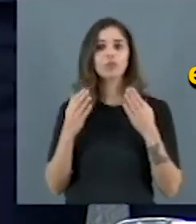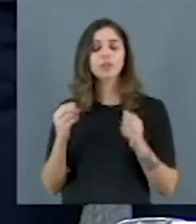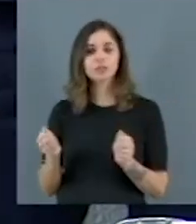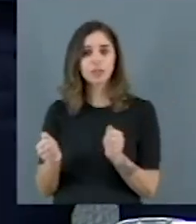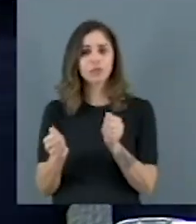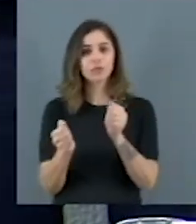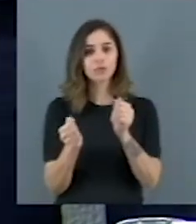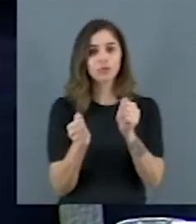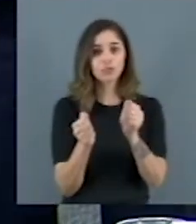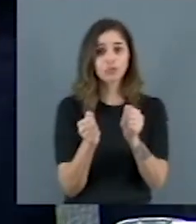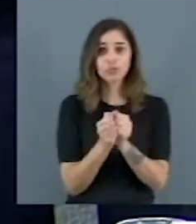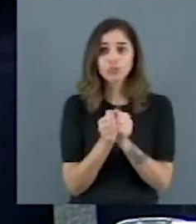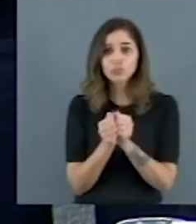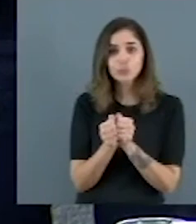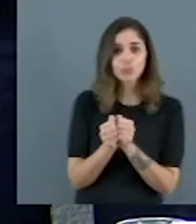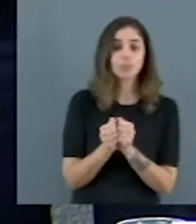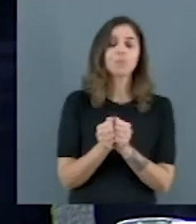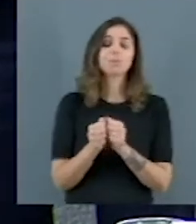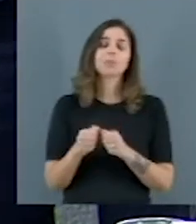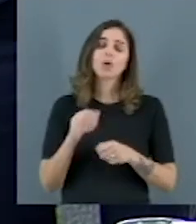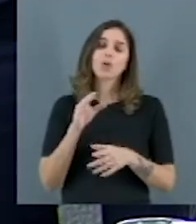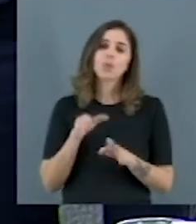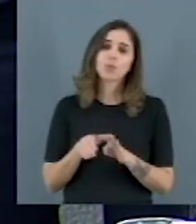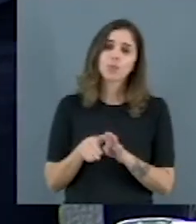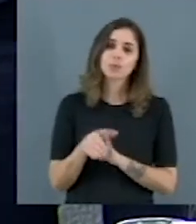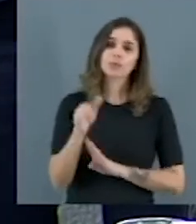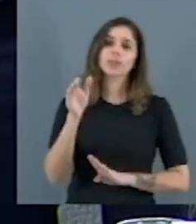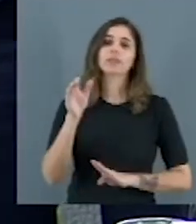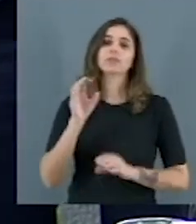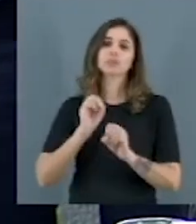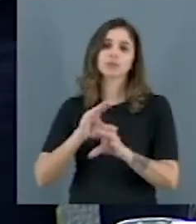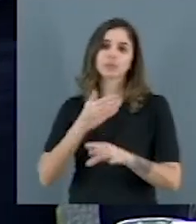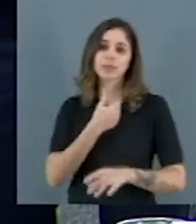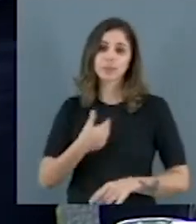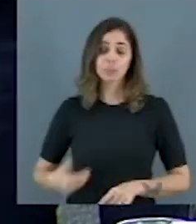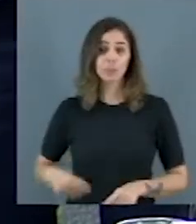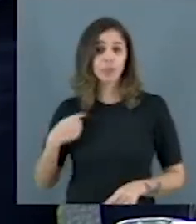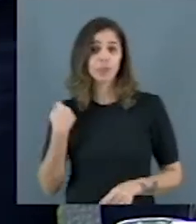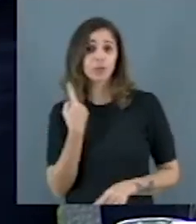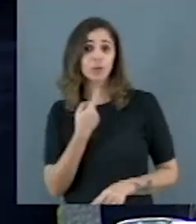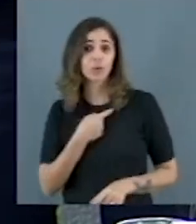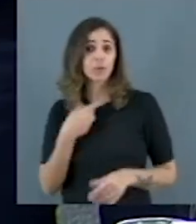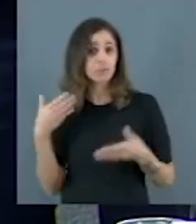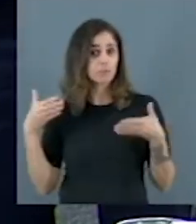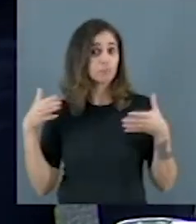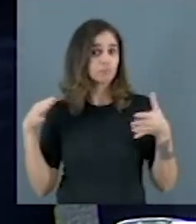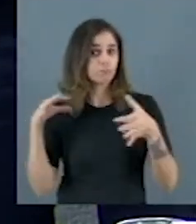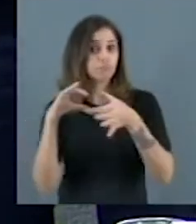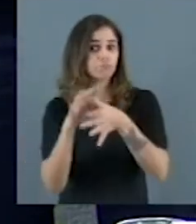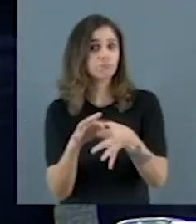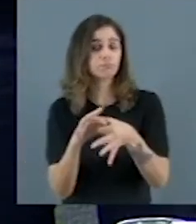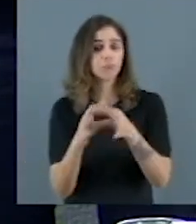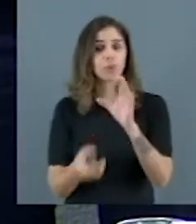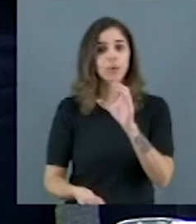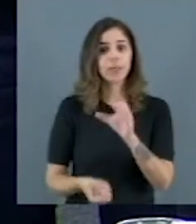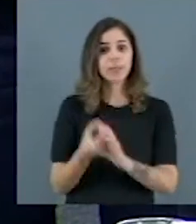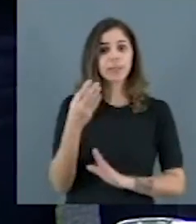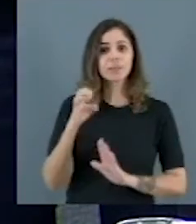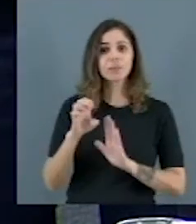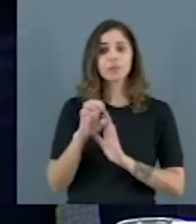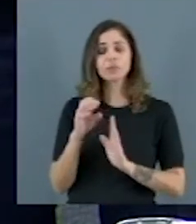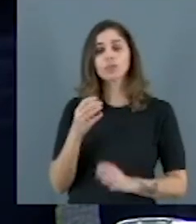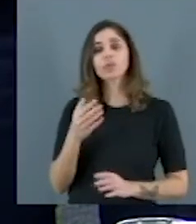também nós estivemos muito diretamente envolvidos com a própria criação do Estatuto da Criança e Adolescente em 1990,